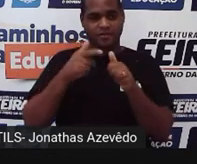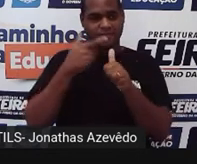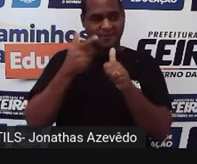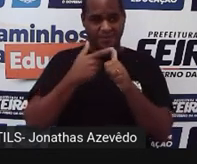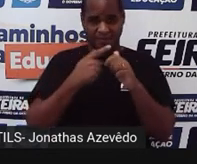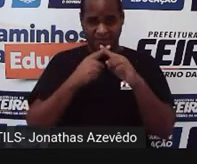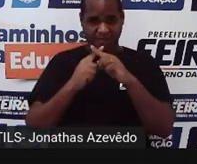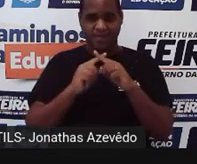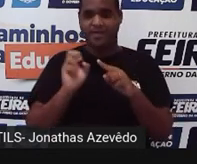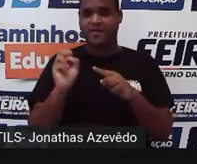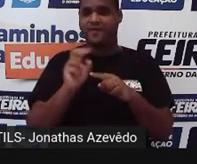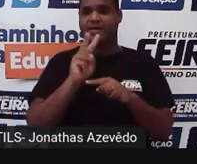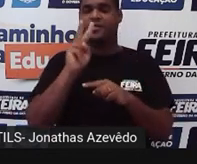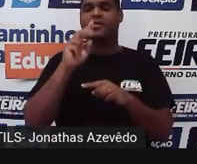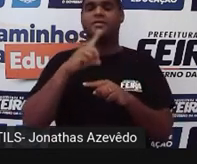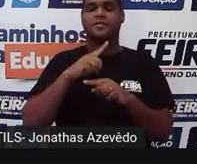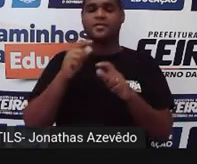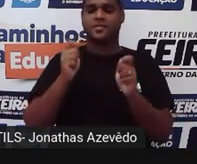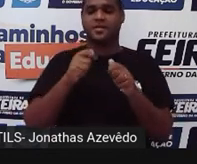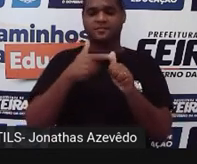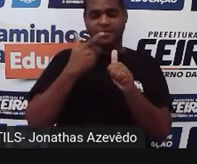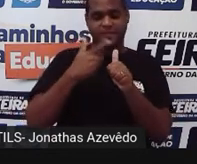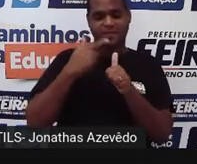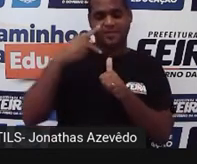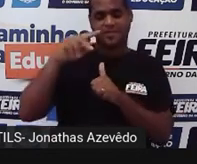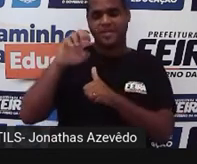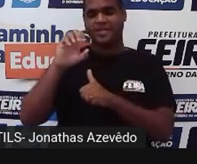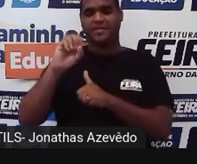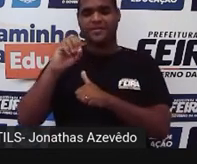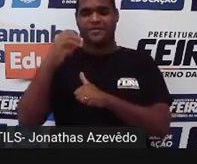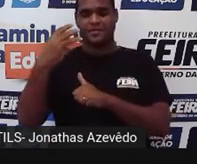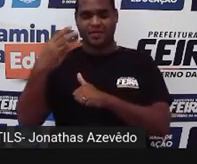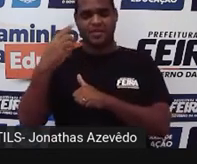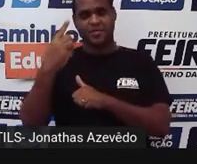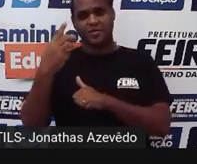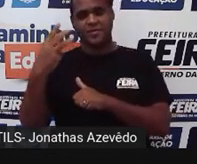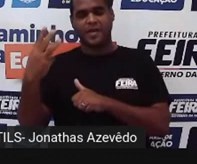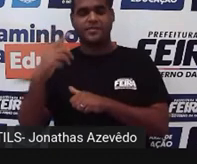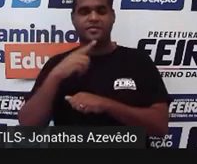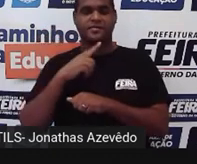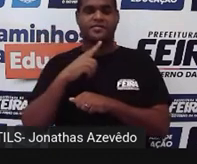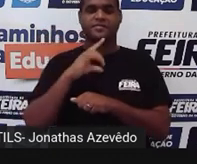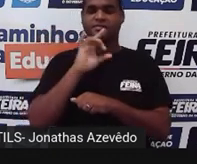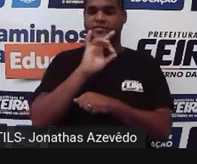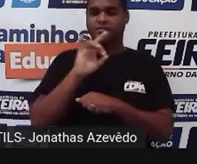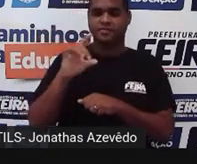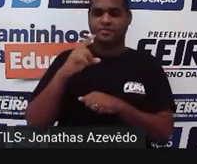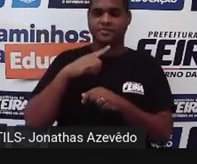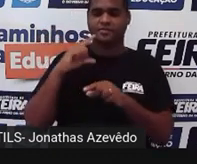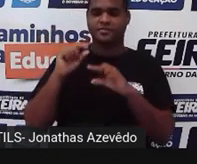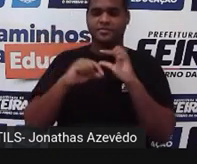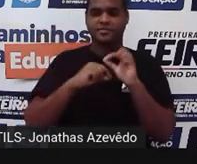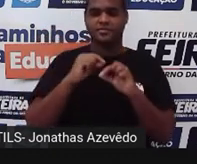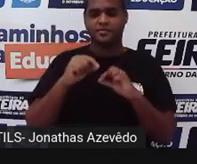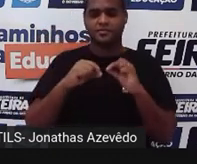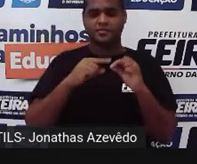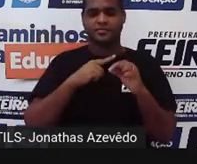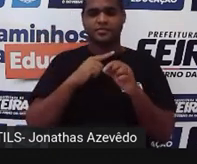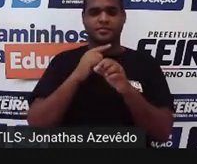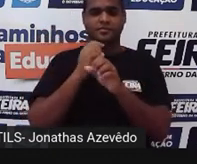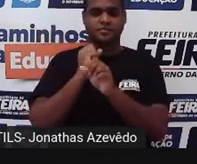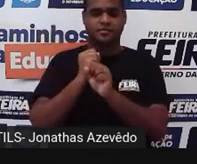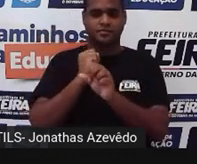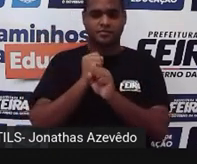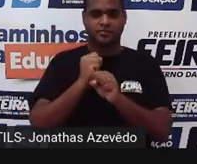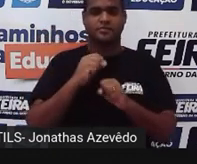valores pelos pesos e os resultados dessas multiplicações, soma eles.